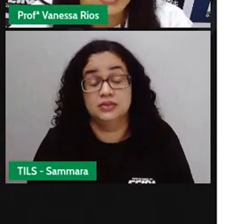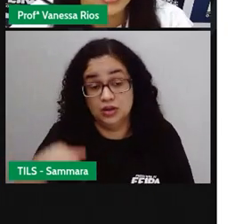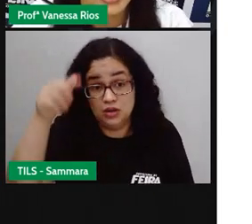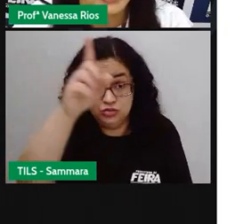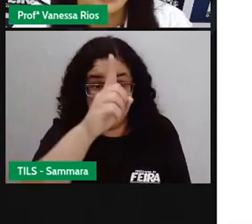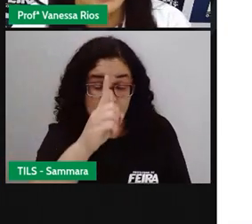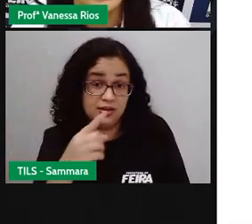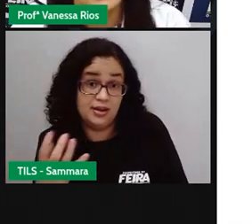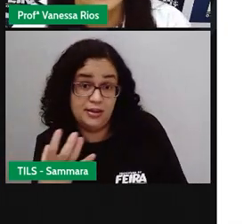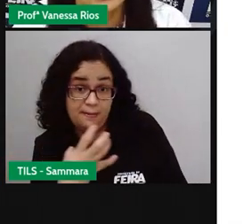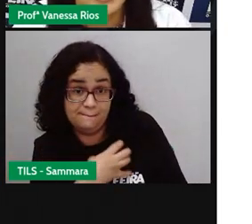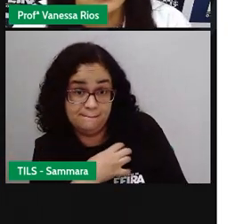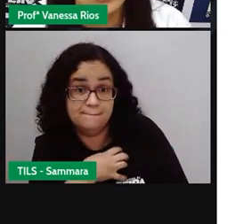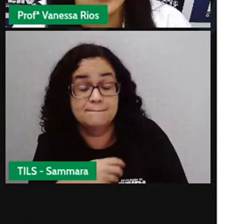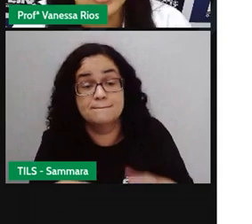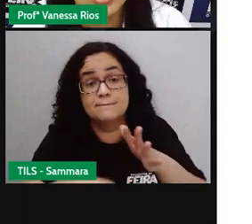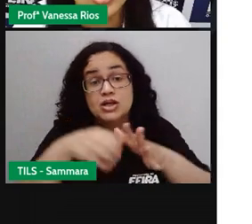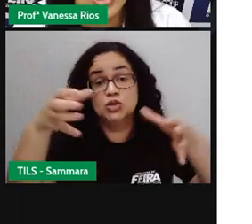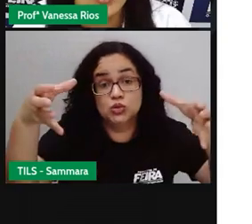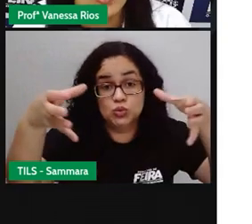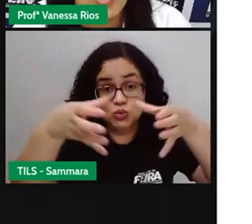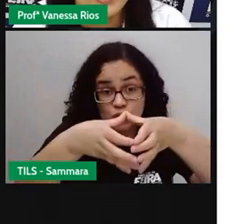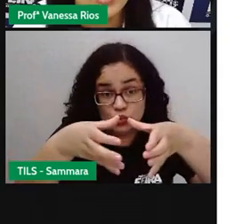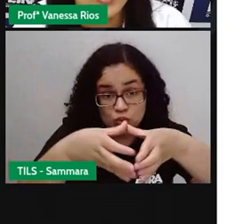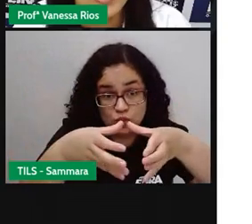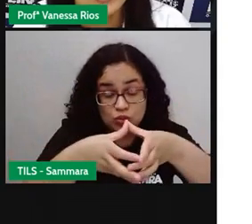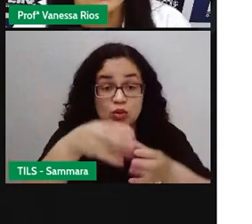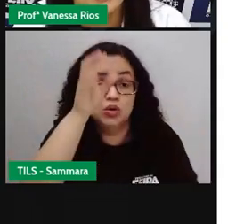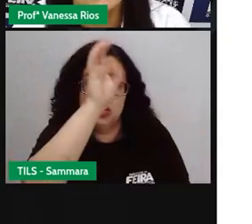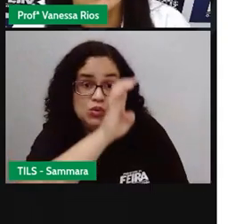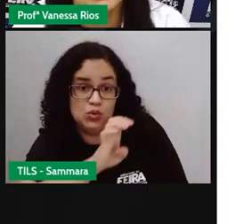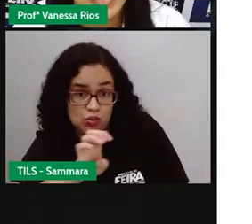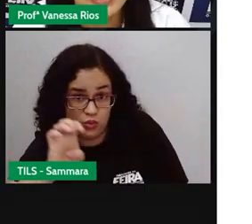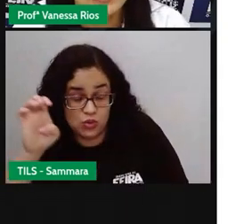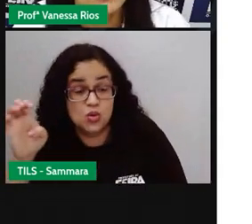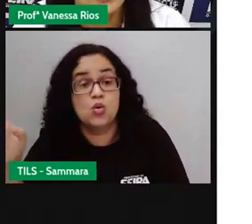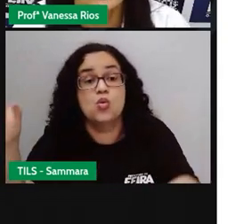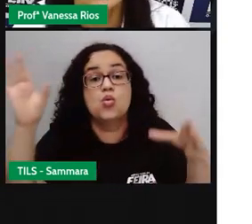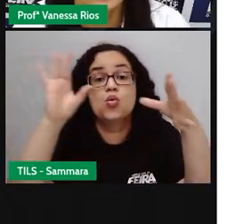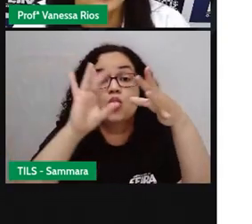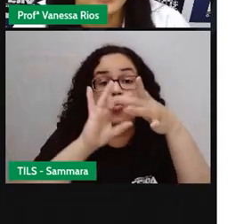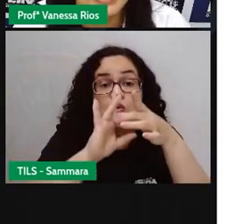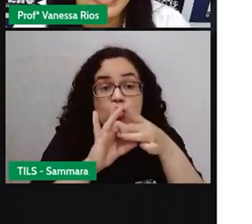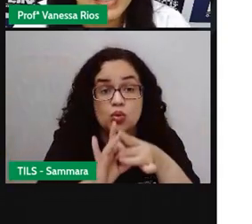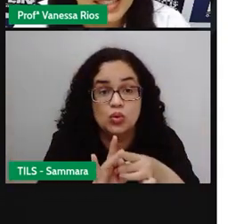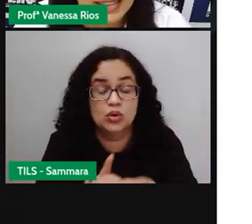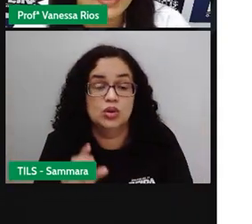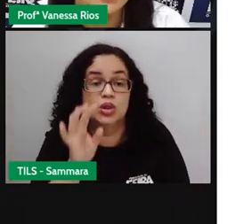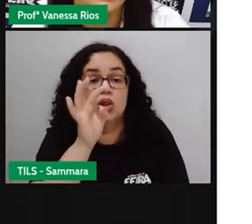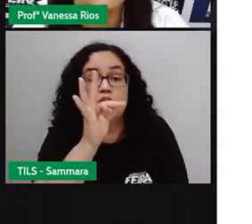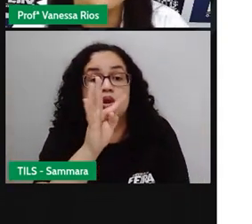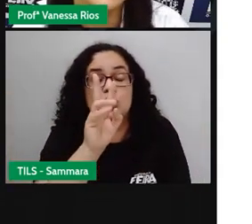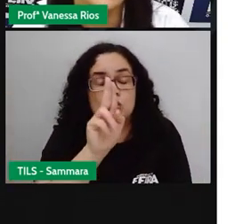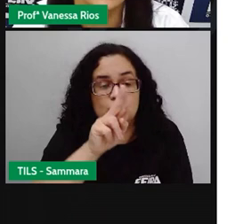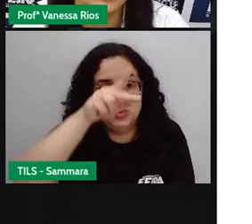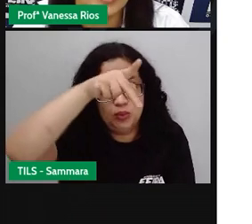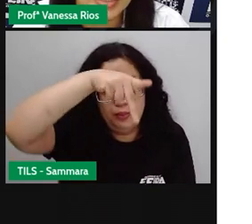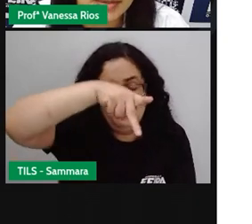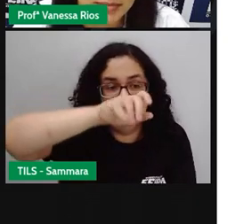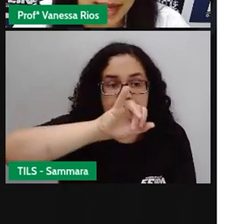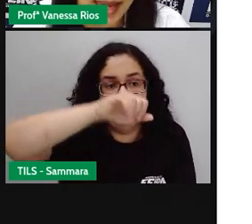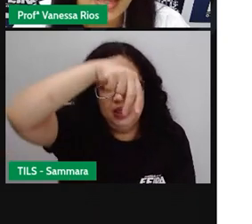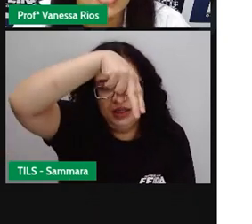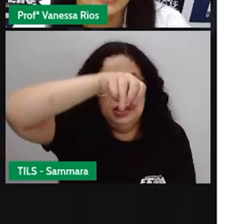Ao chegar à Bahia, o primeiro grupo indígena com o qual os europeus tiveram contato foi o Tupiniquim, da família